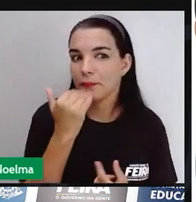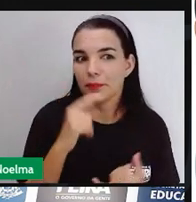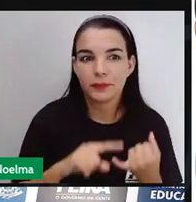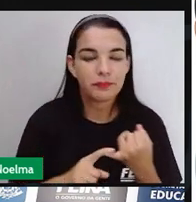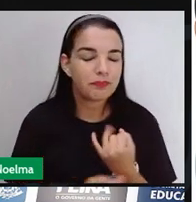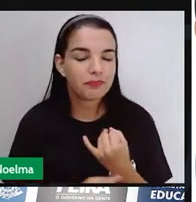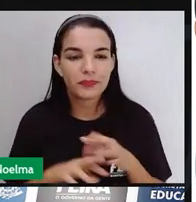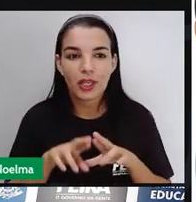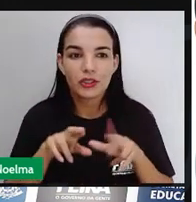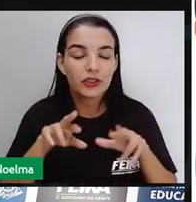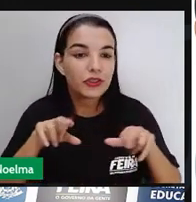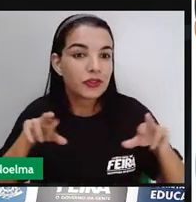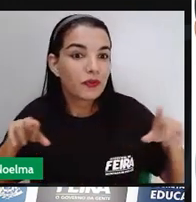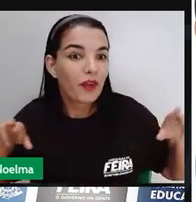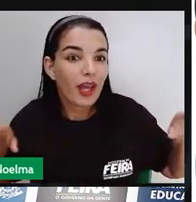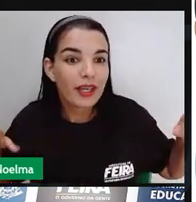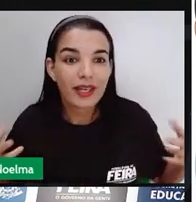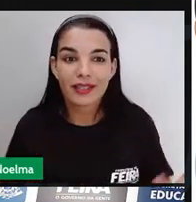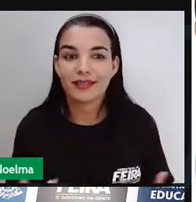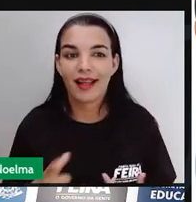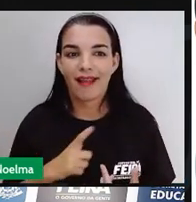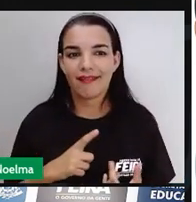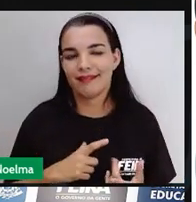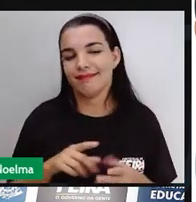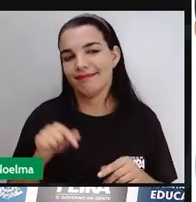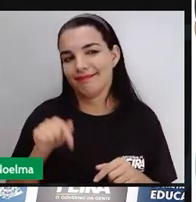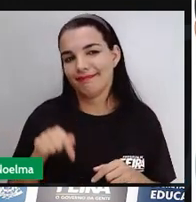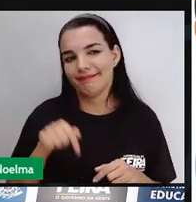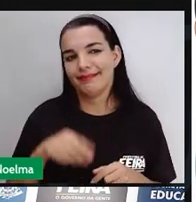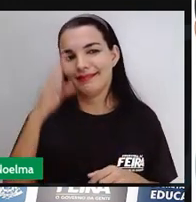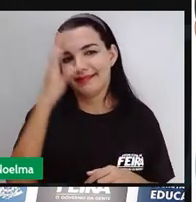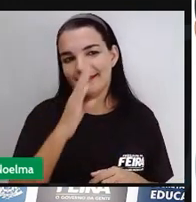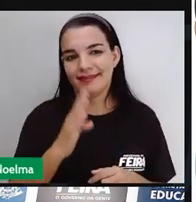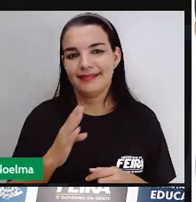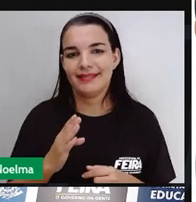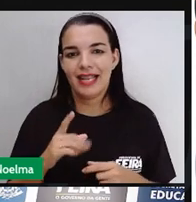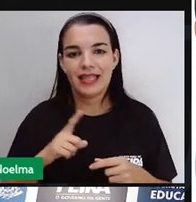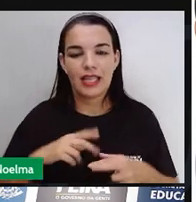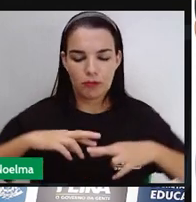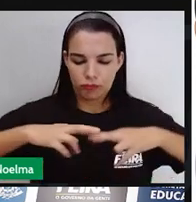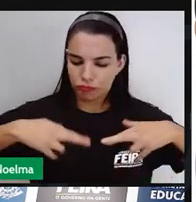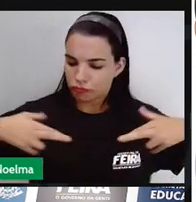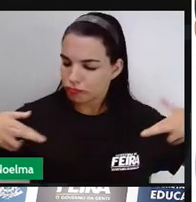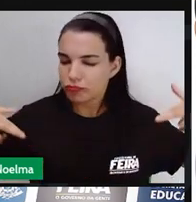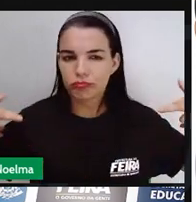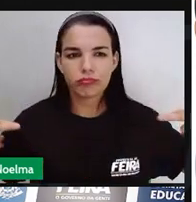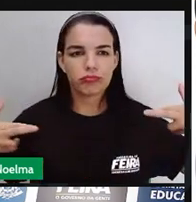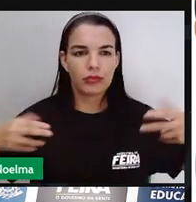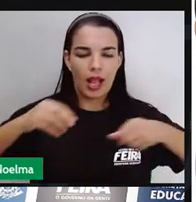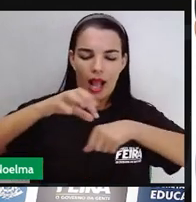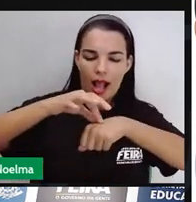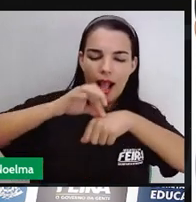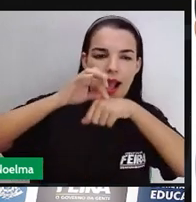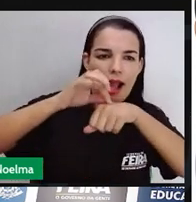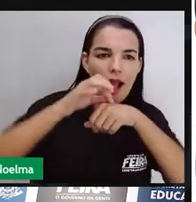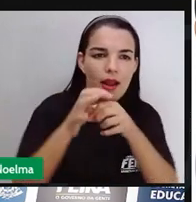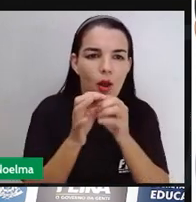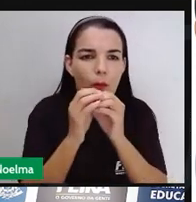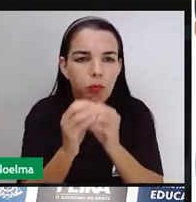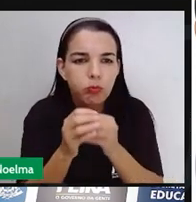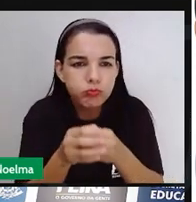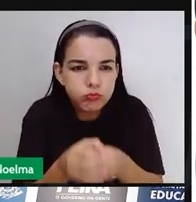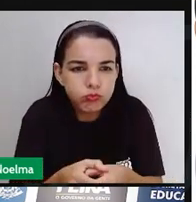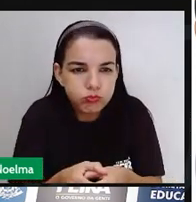quibe da esfirra, que tem origem árabe, bem como a introdução de massas, almôndegas, que foi feita pelos